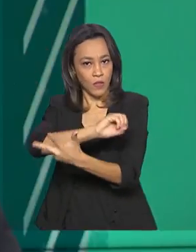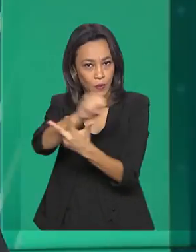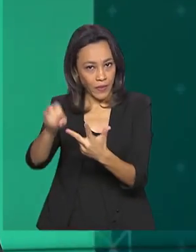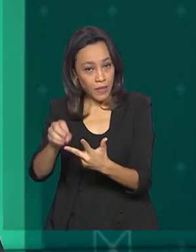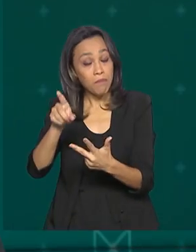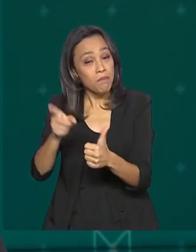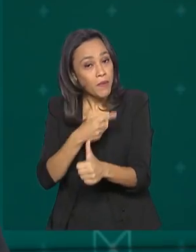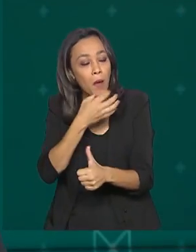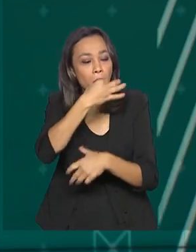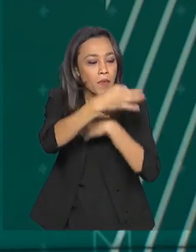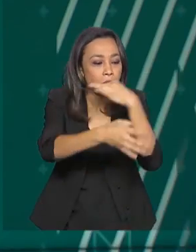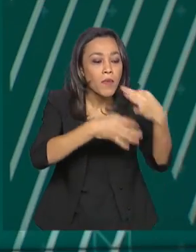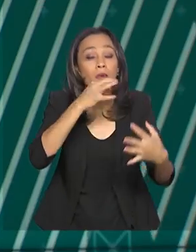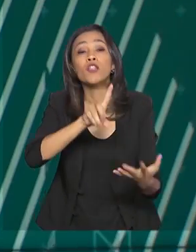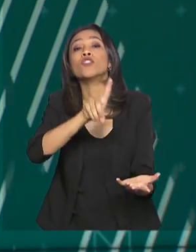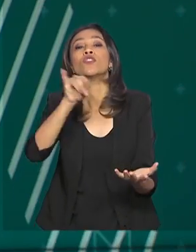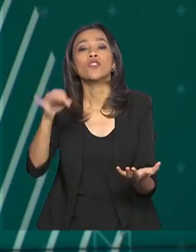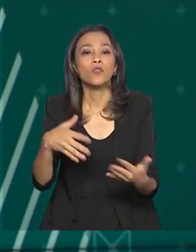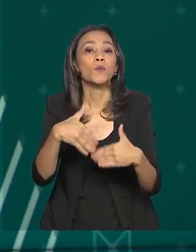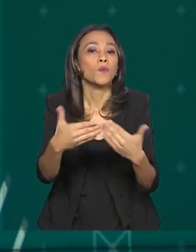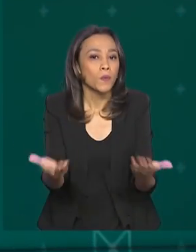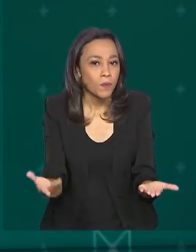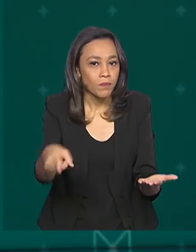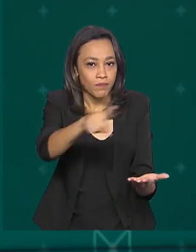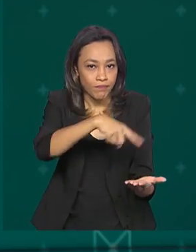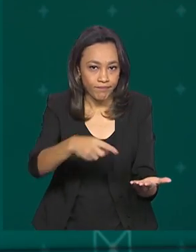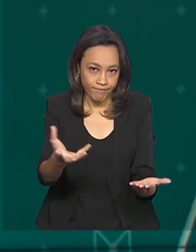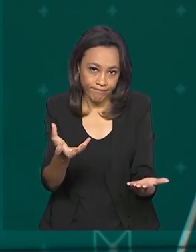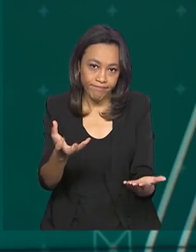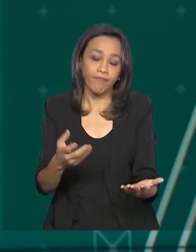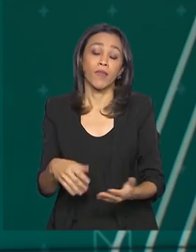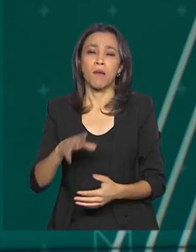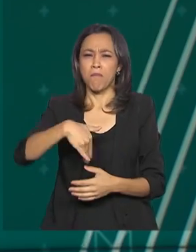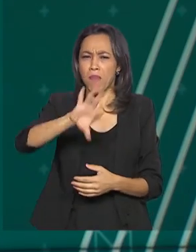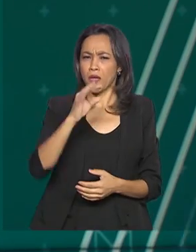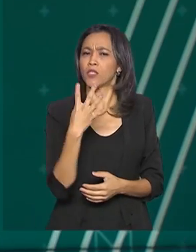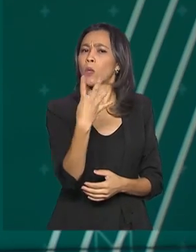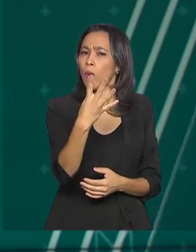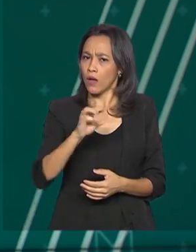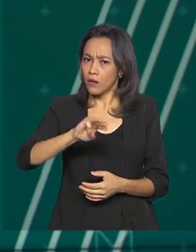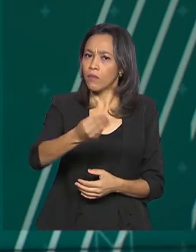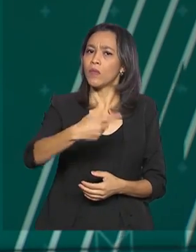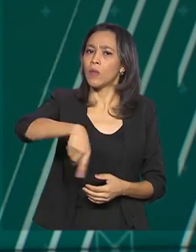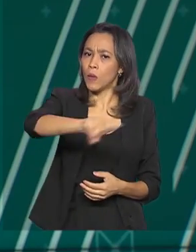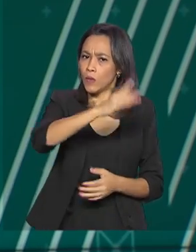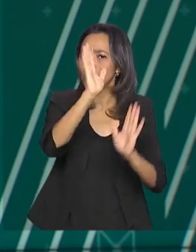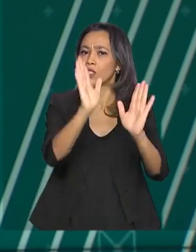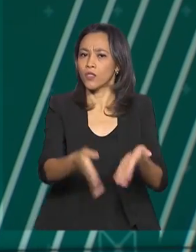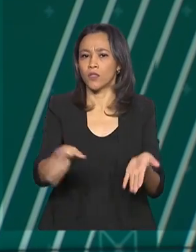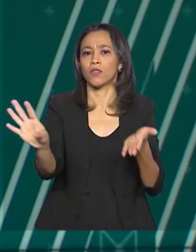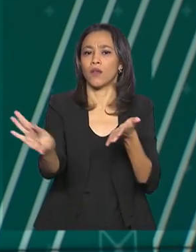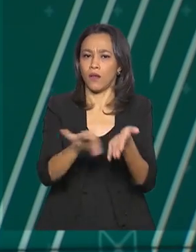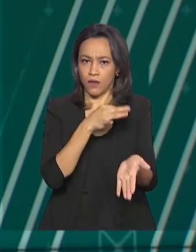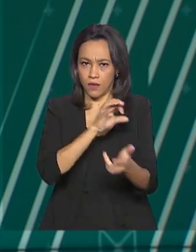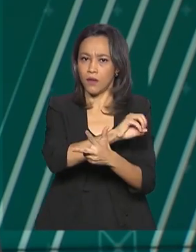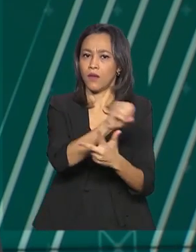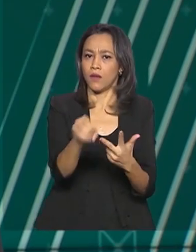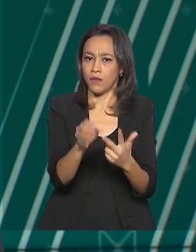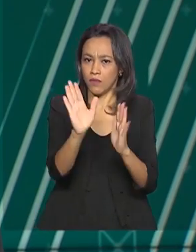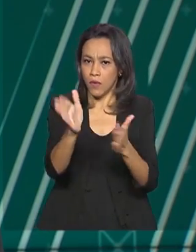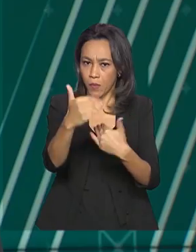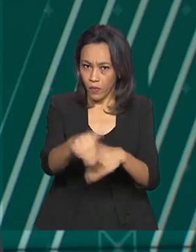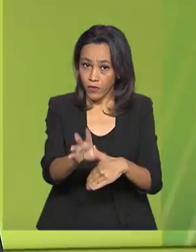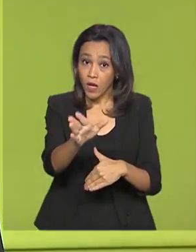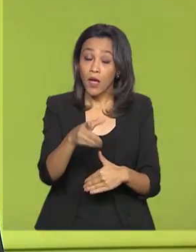consultados sobre as novas datas. Mais de 4 milhões de estudantes já fizeram a inscrição para o Enem. Para se inscrever,